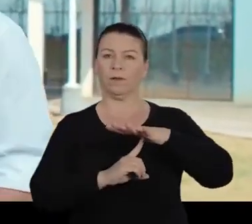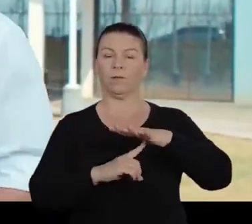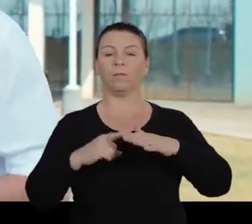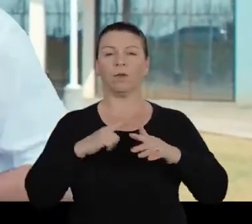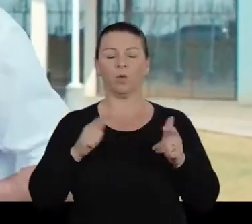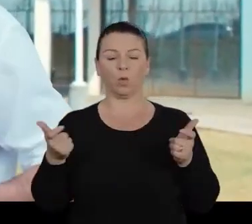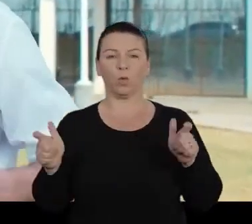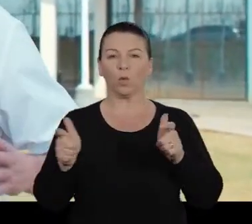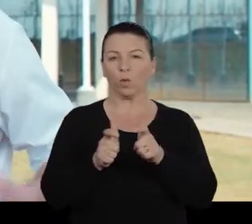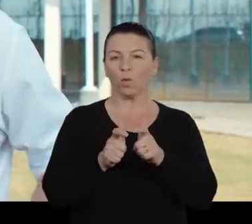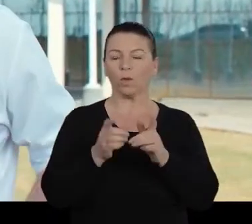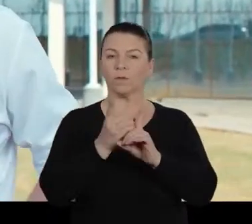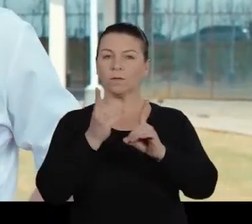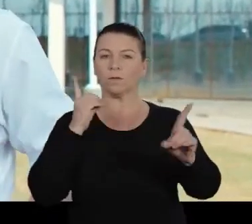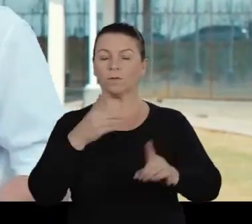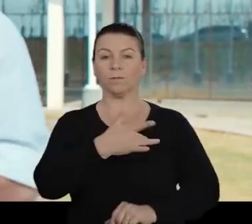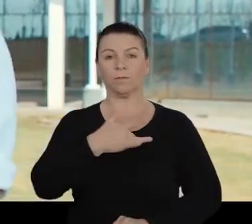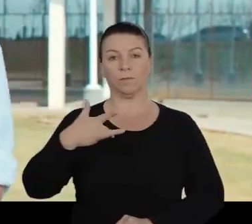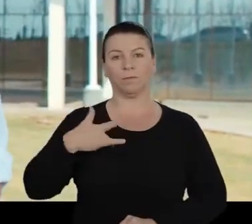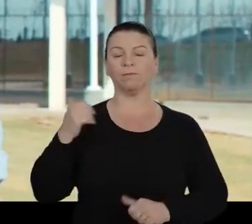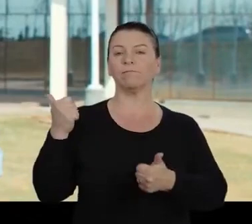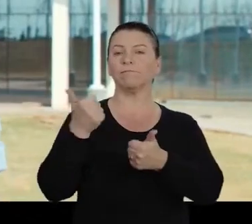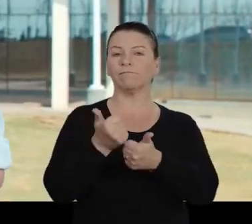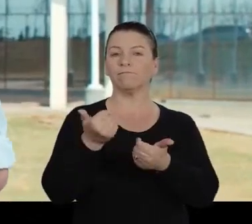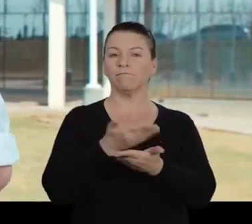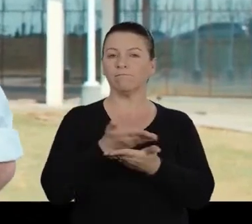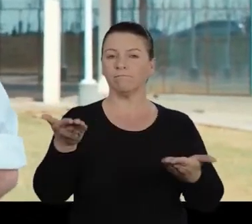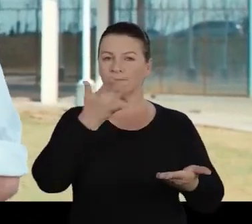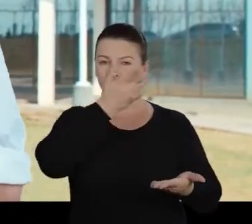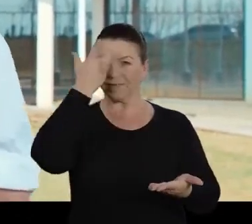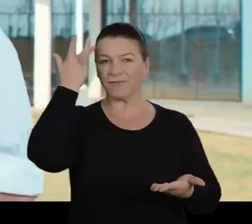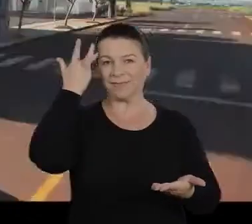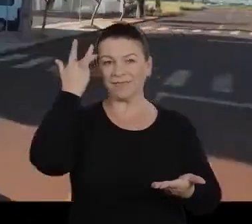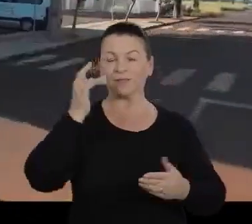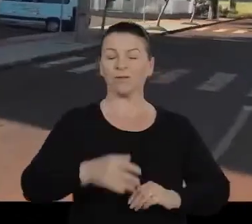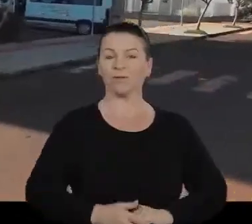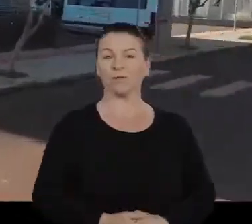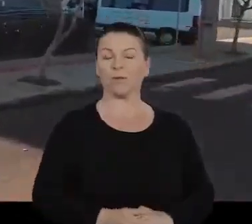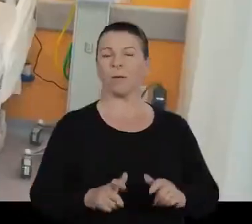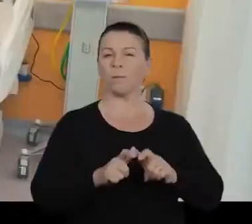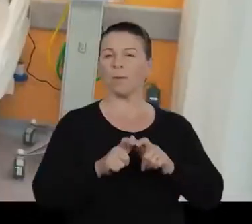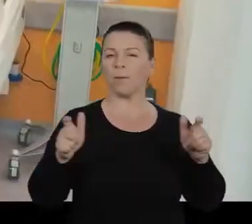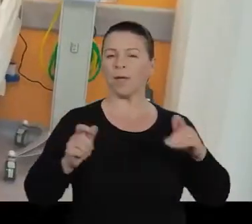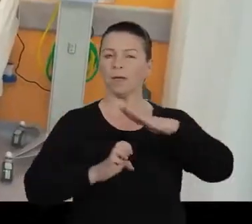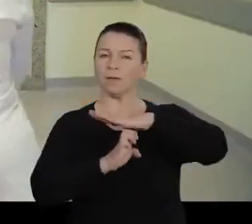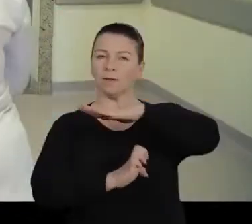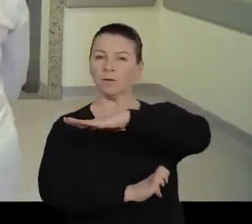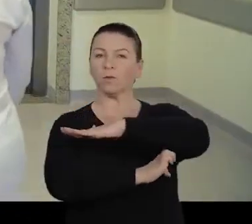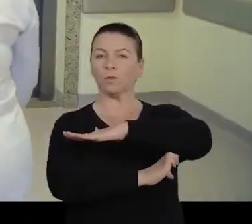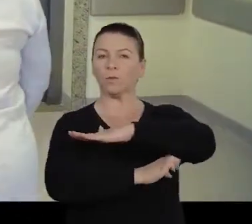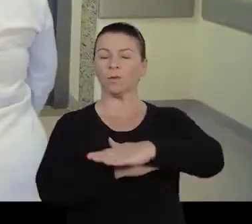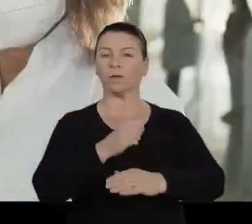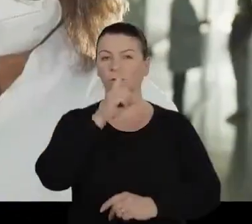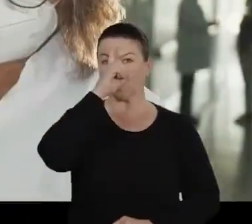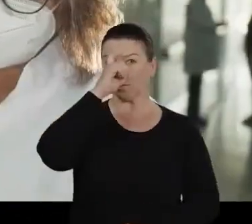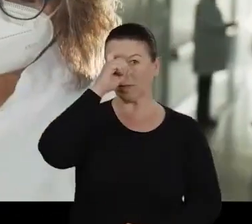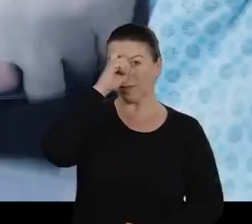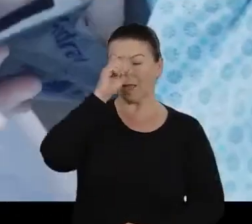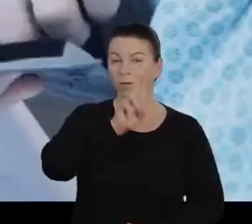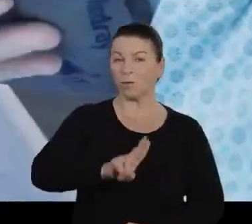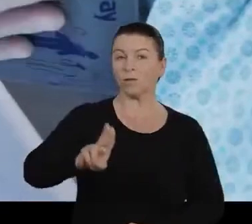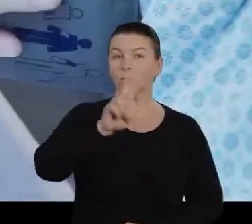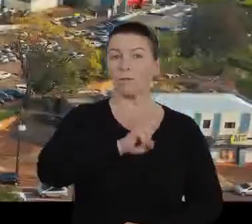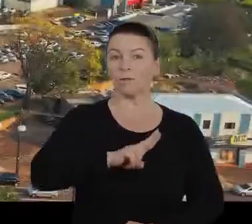todo o Paraná para incultar as instâncias e deixar a saúde mais perto das pessoas. Ampliou as estruturas dos hospitais